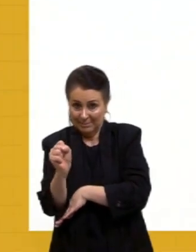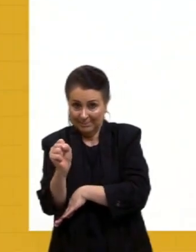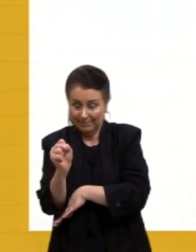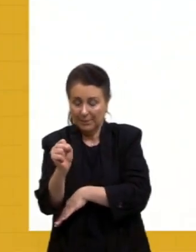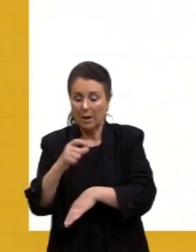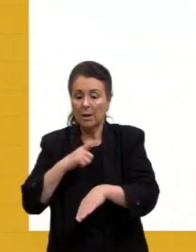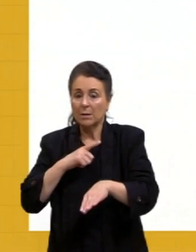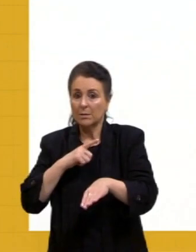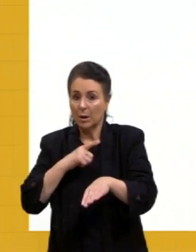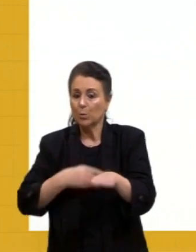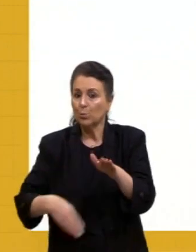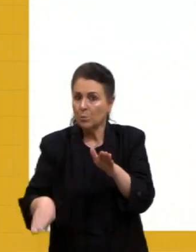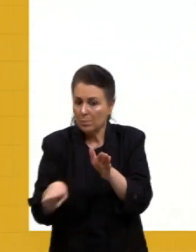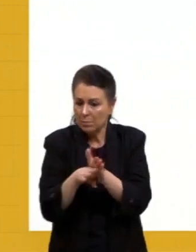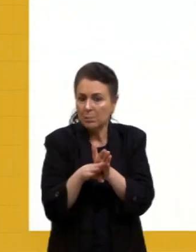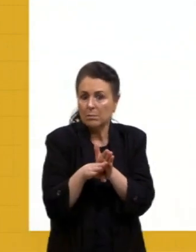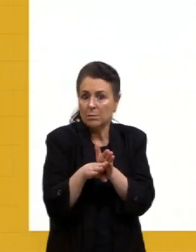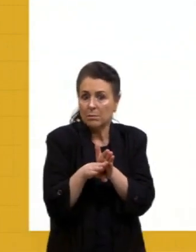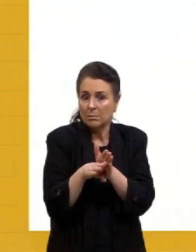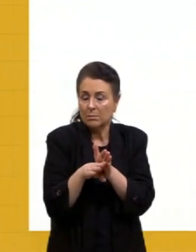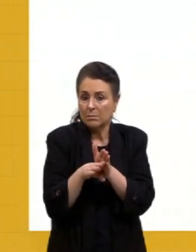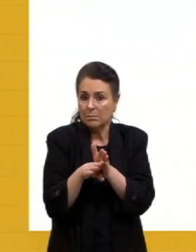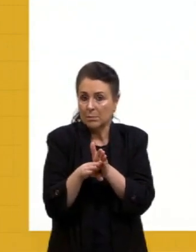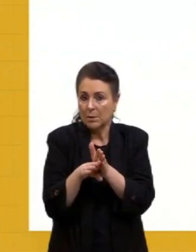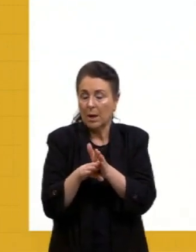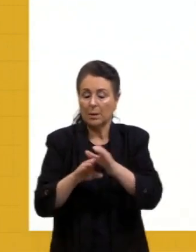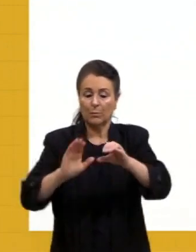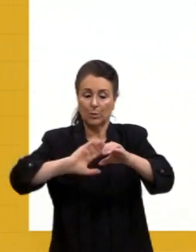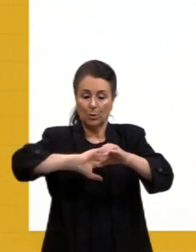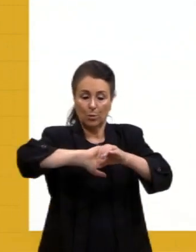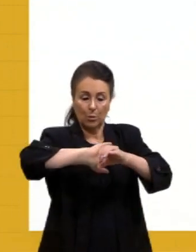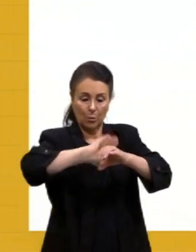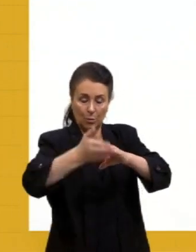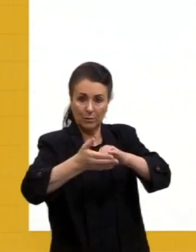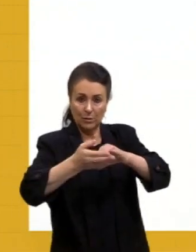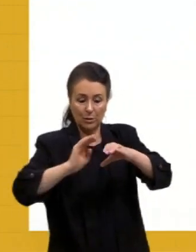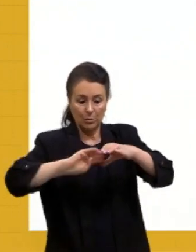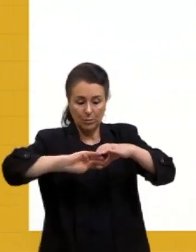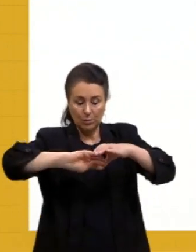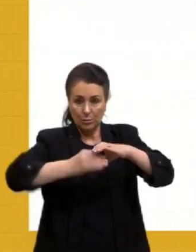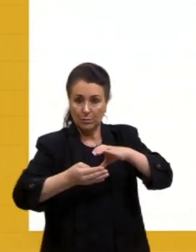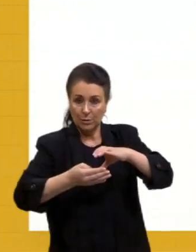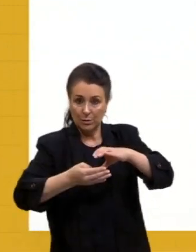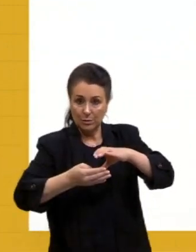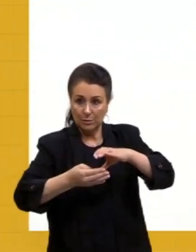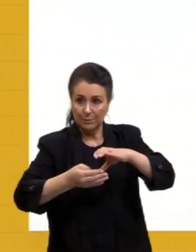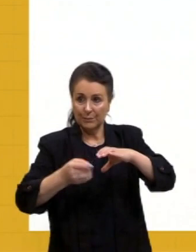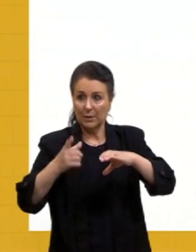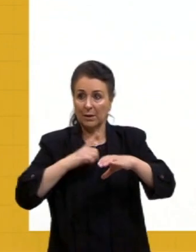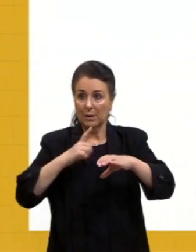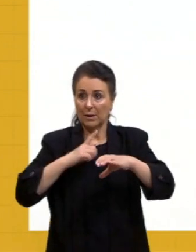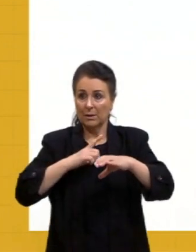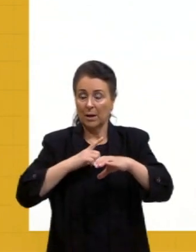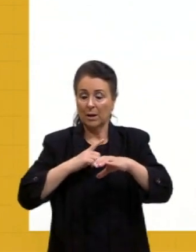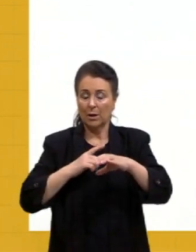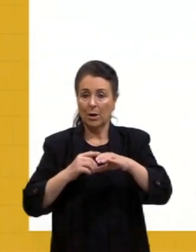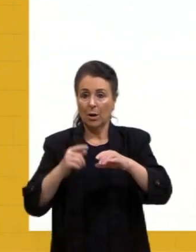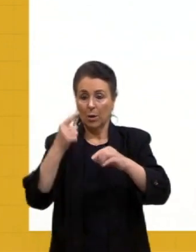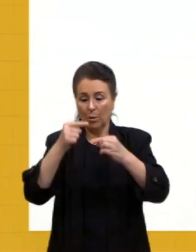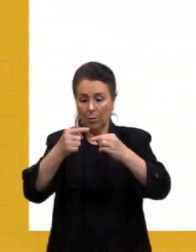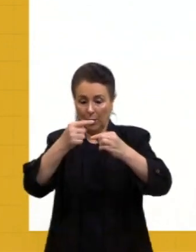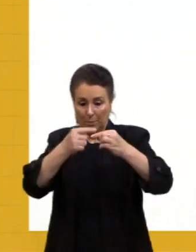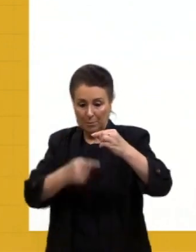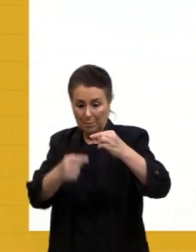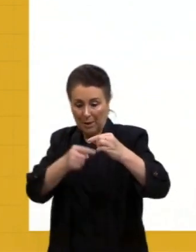divergente ou convergente. E aí o divergente é o clássico, onde nós temos bem embaixo dessas